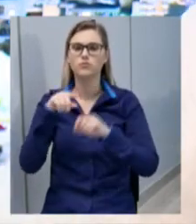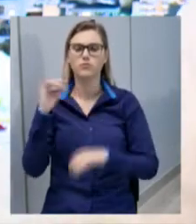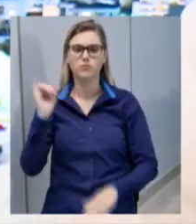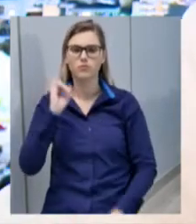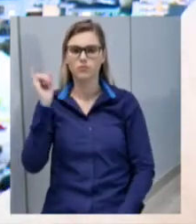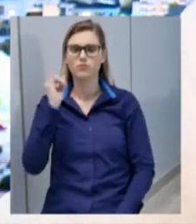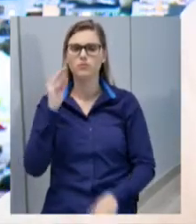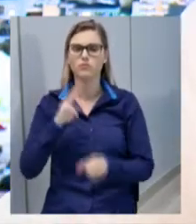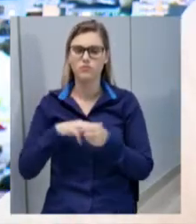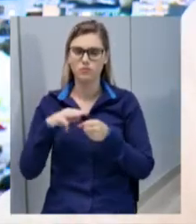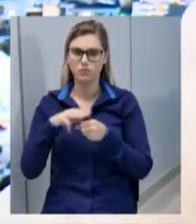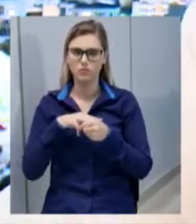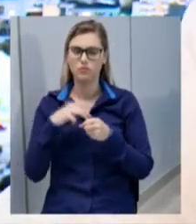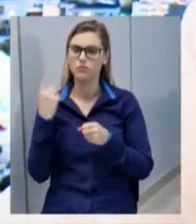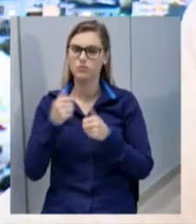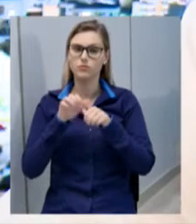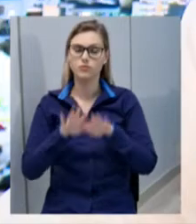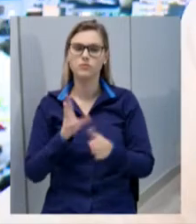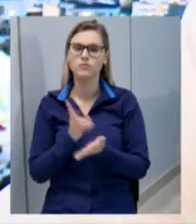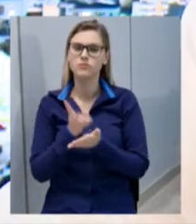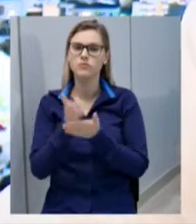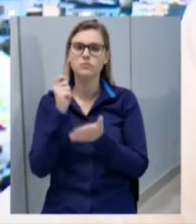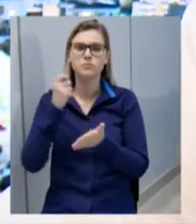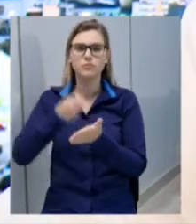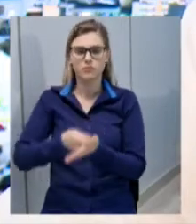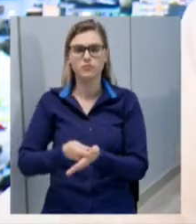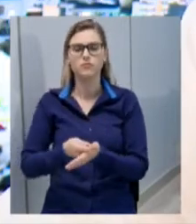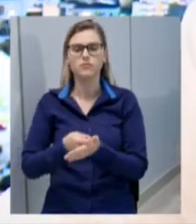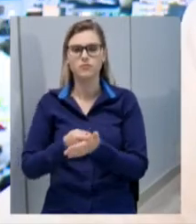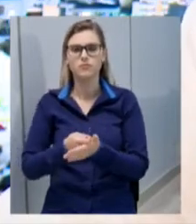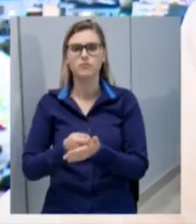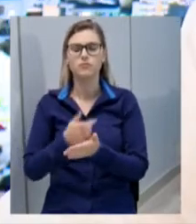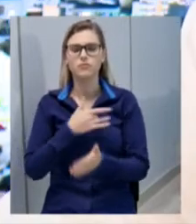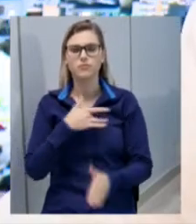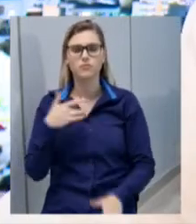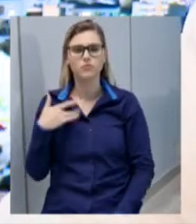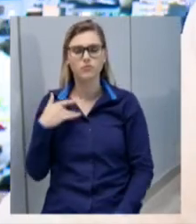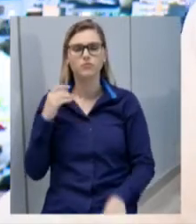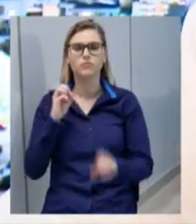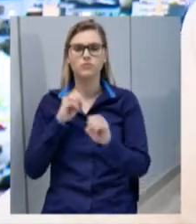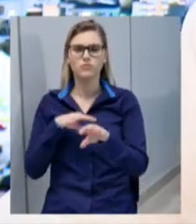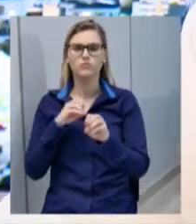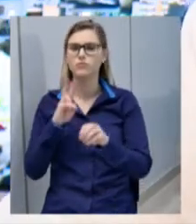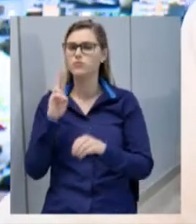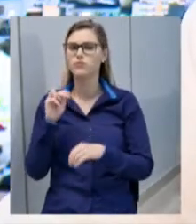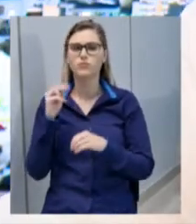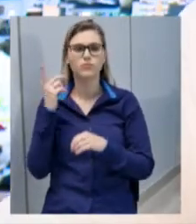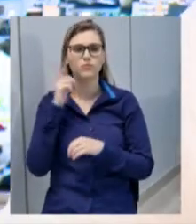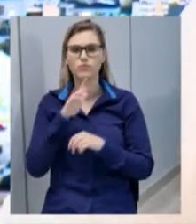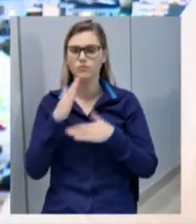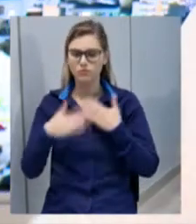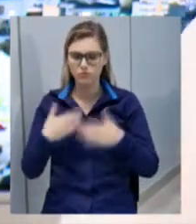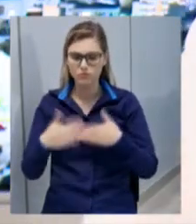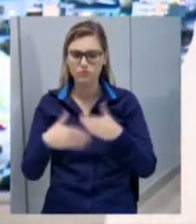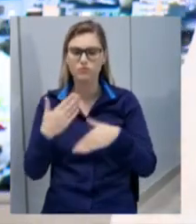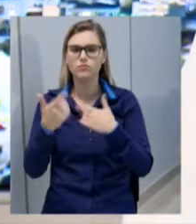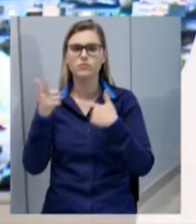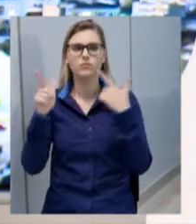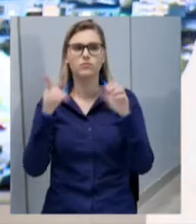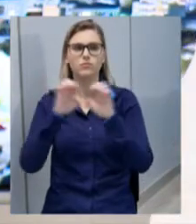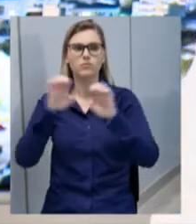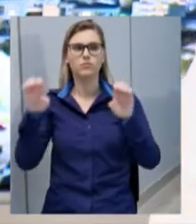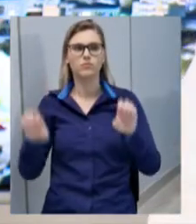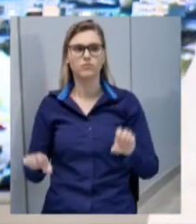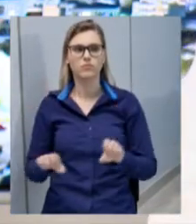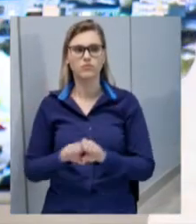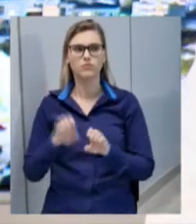ficaremos sempre pagando a folha, fazendo a saúde e a educação e não conseguiremos avançar em algumas estruturas